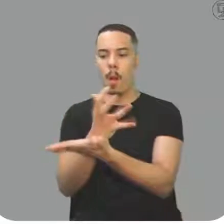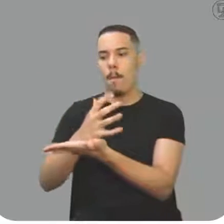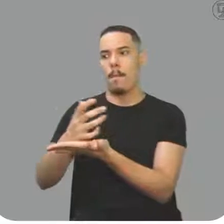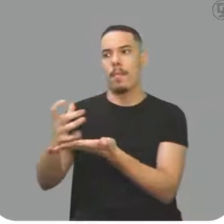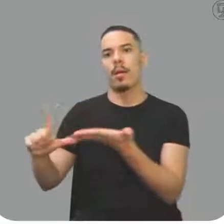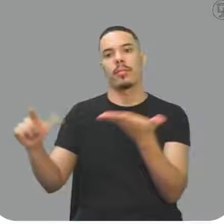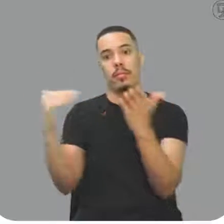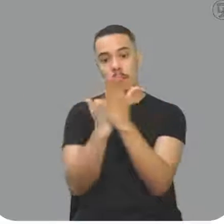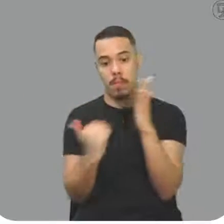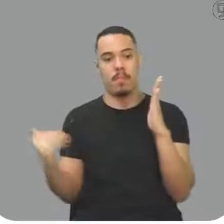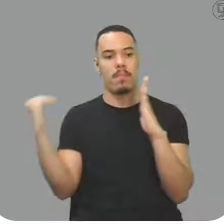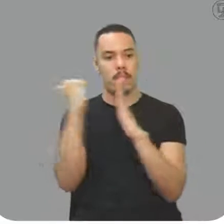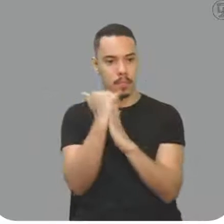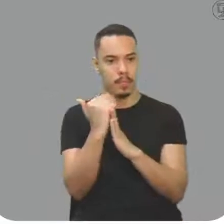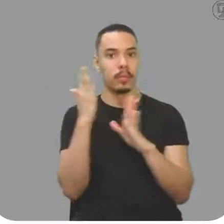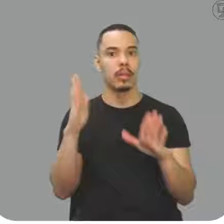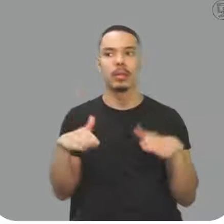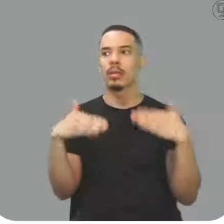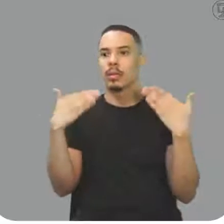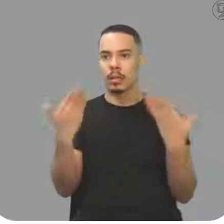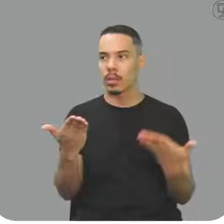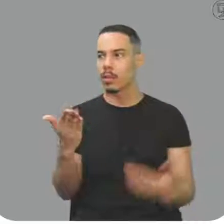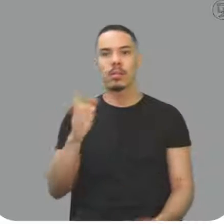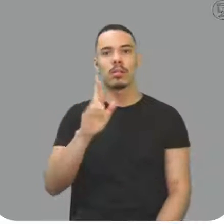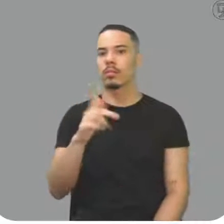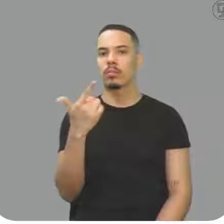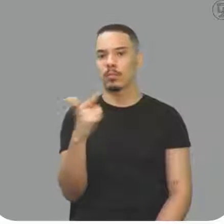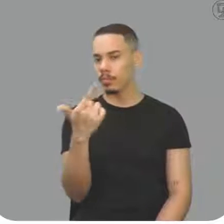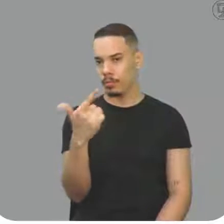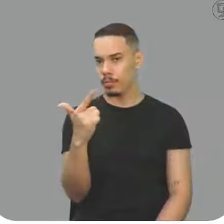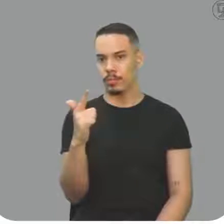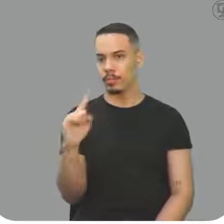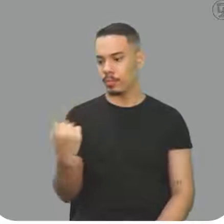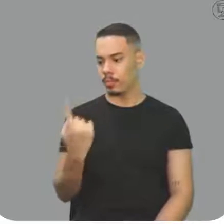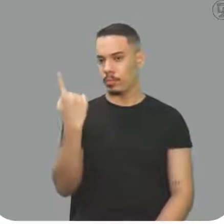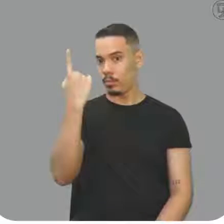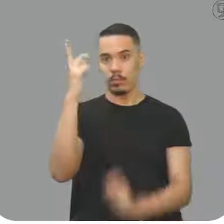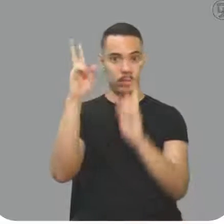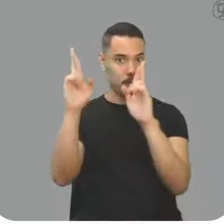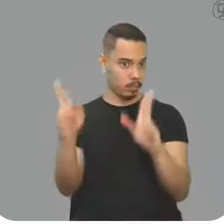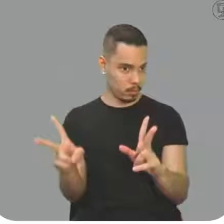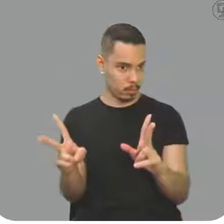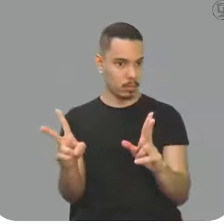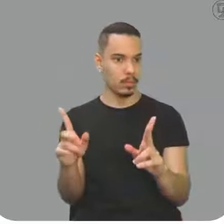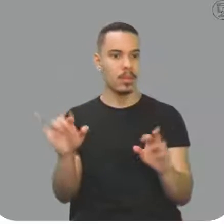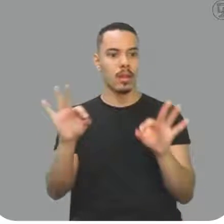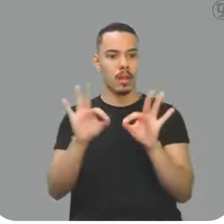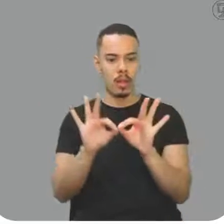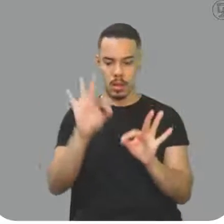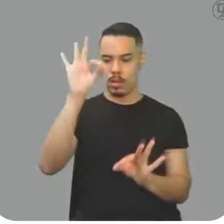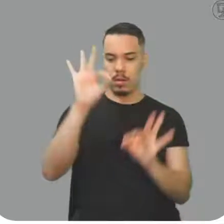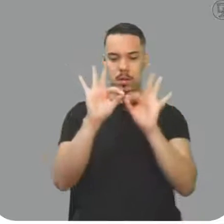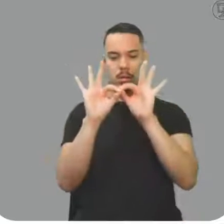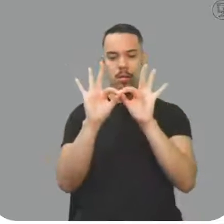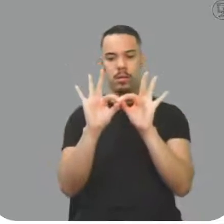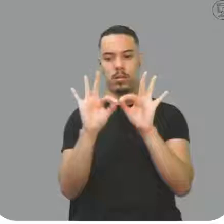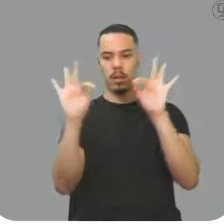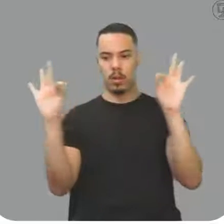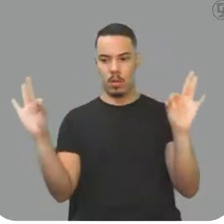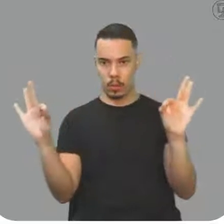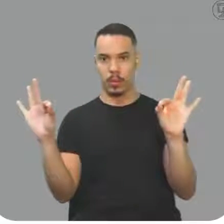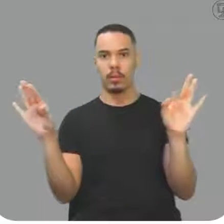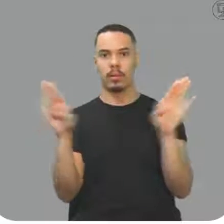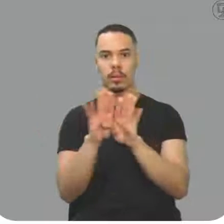fica maior, então nós vamos ter uma altura diferente, maior, uma largura maior e